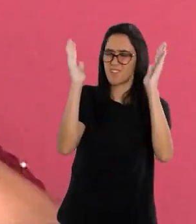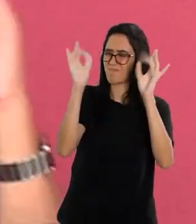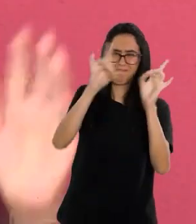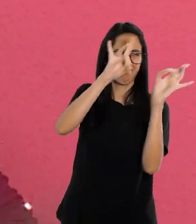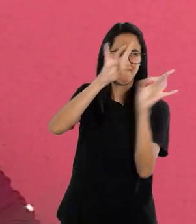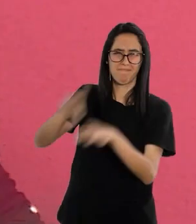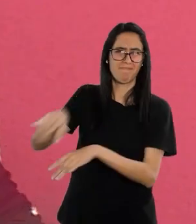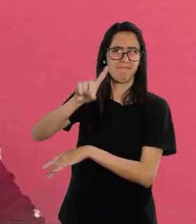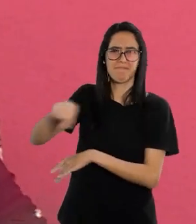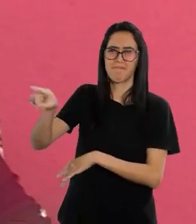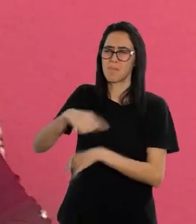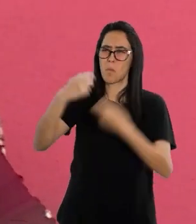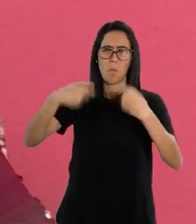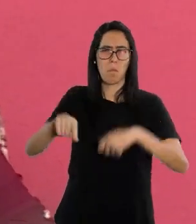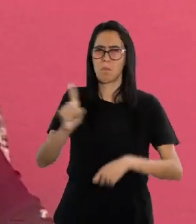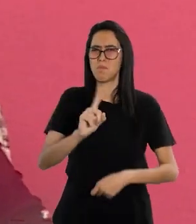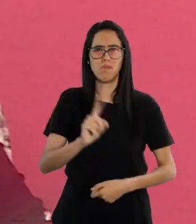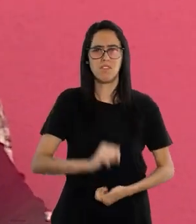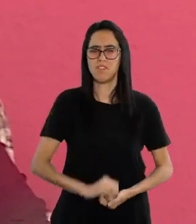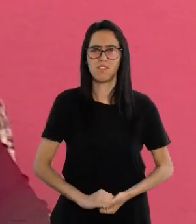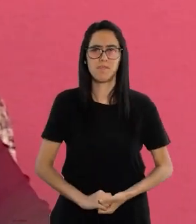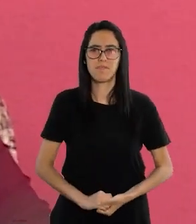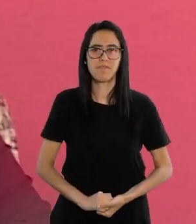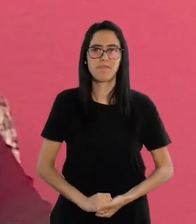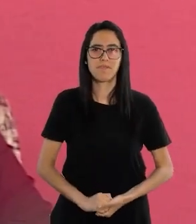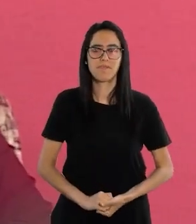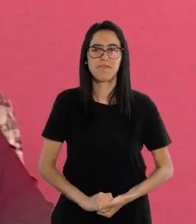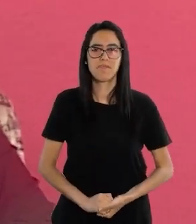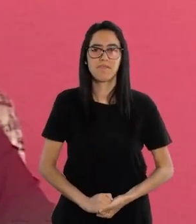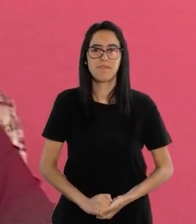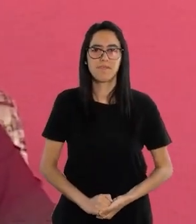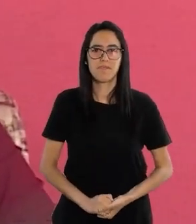deve ser cortada. Ela não precisa existir.